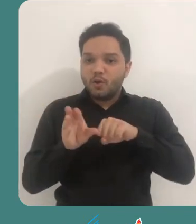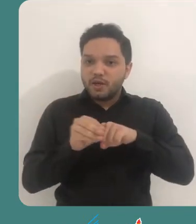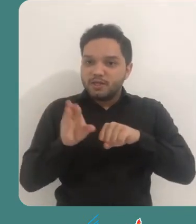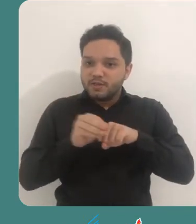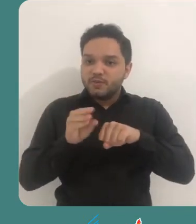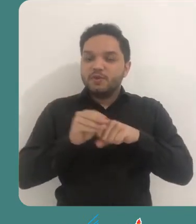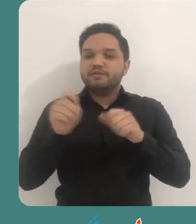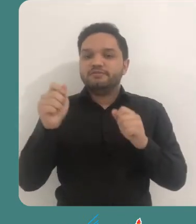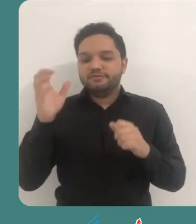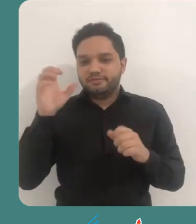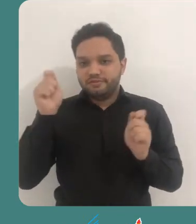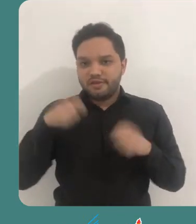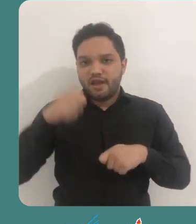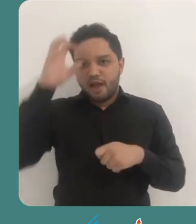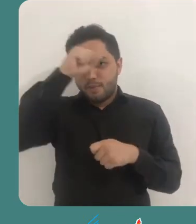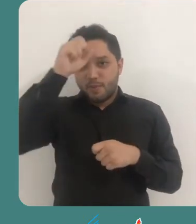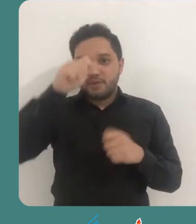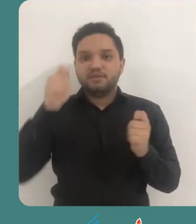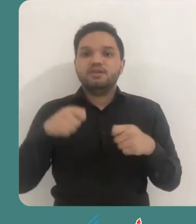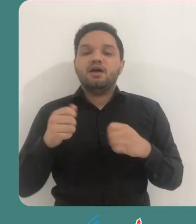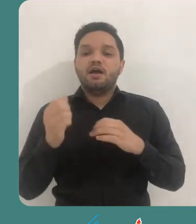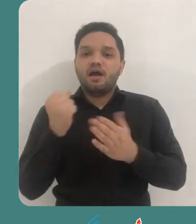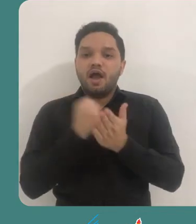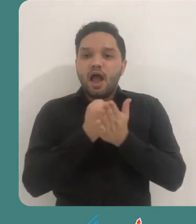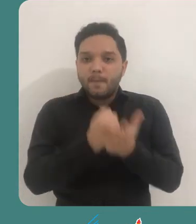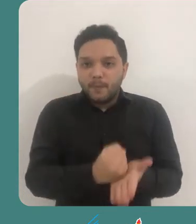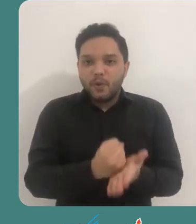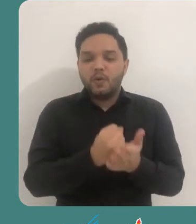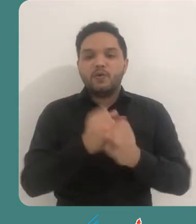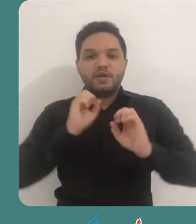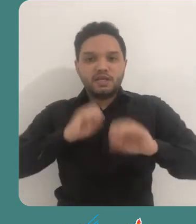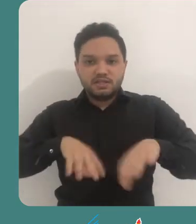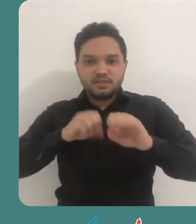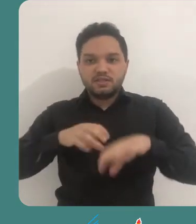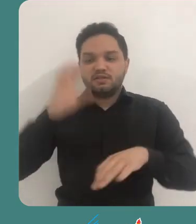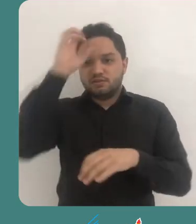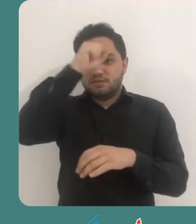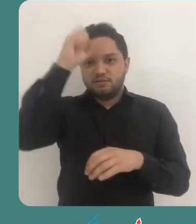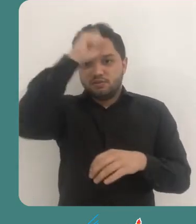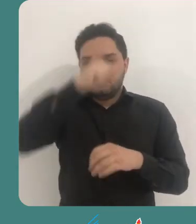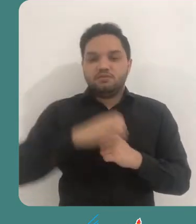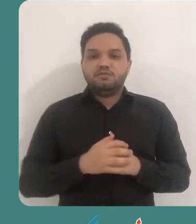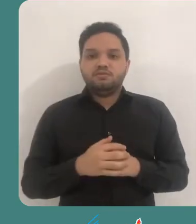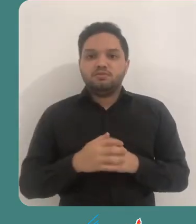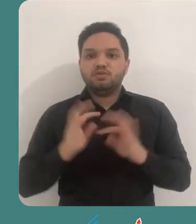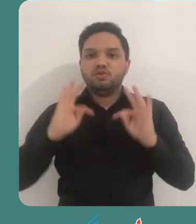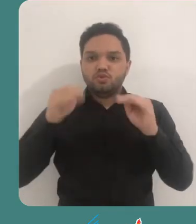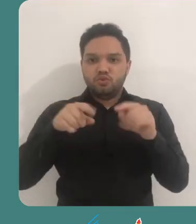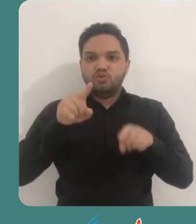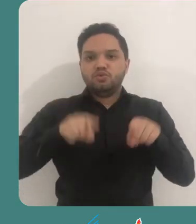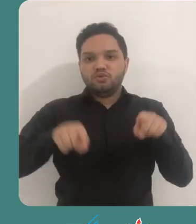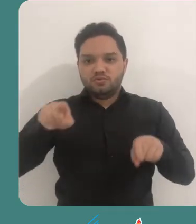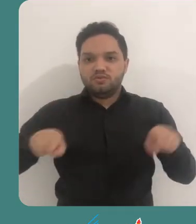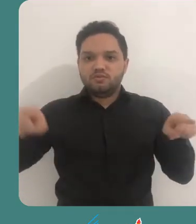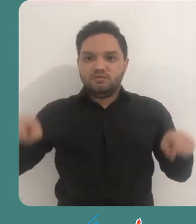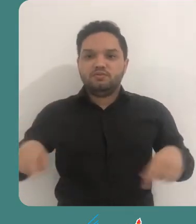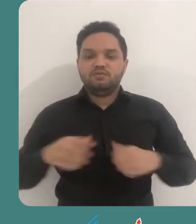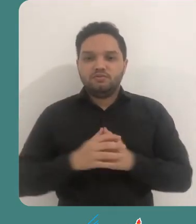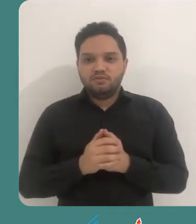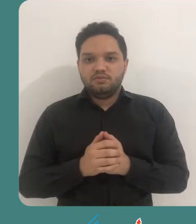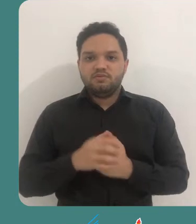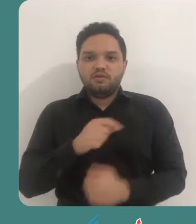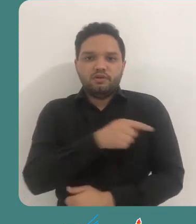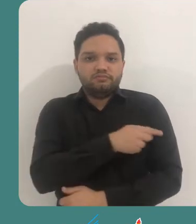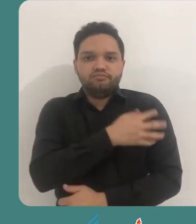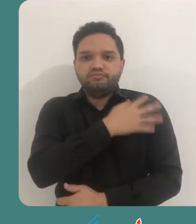ao conhecimento e que esses recursos possam servir de apoio ao ensino e aprendizagem em todos os níveis e modalidade